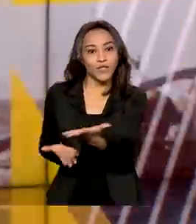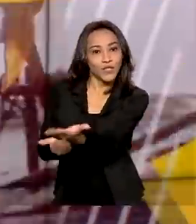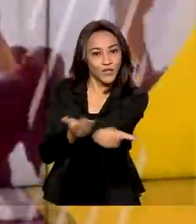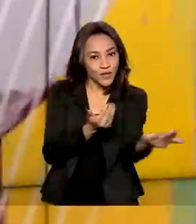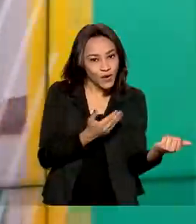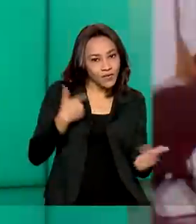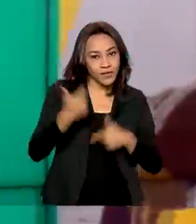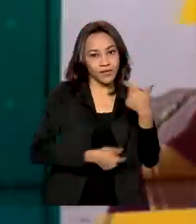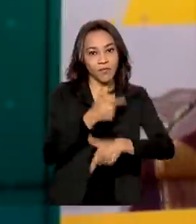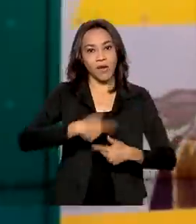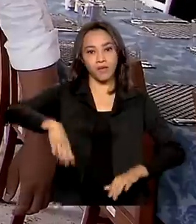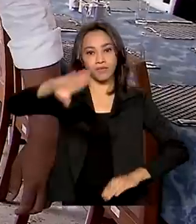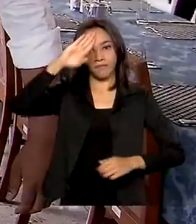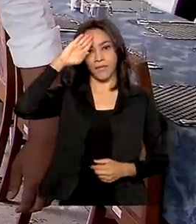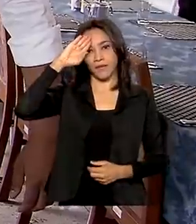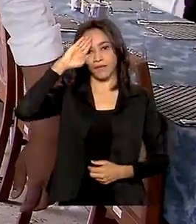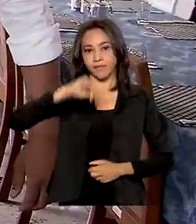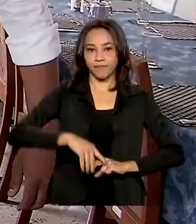serviço militar.